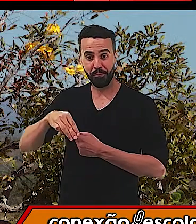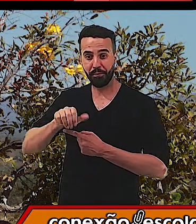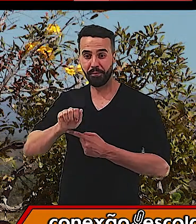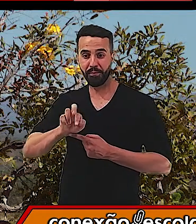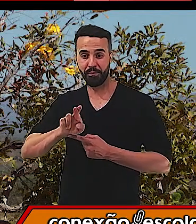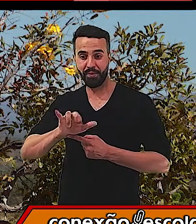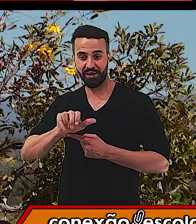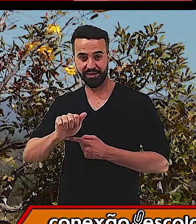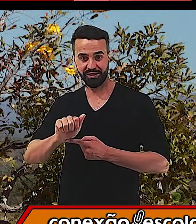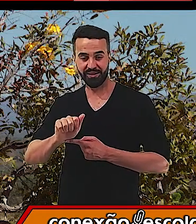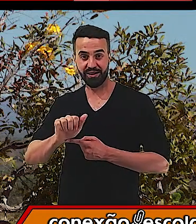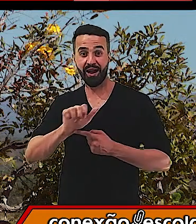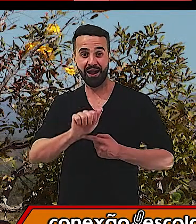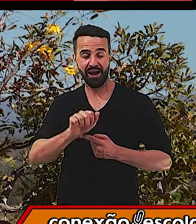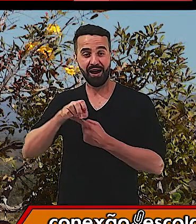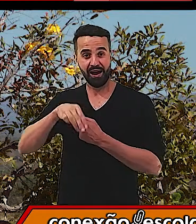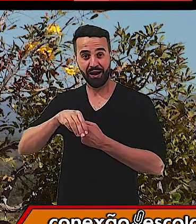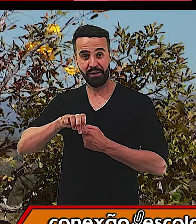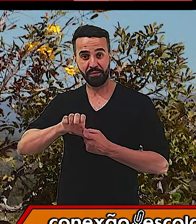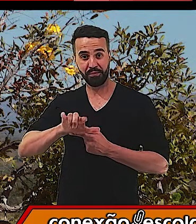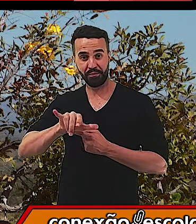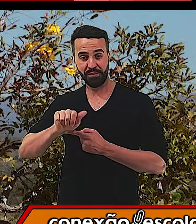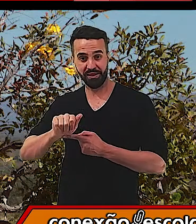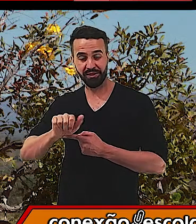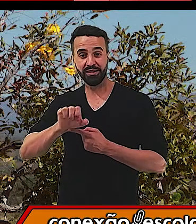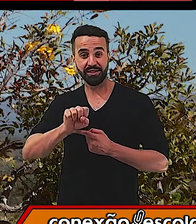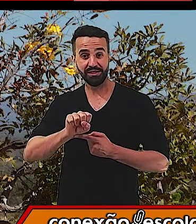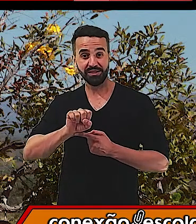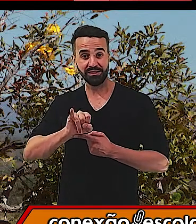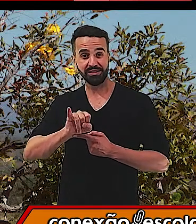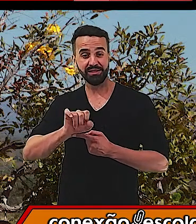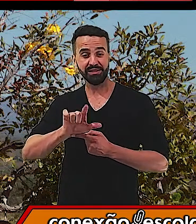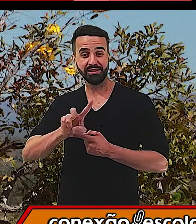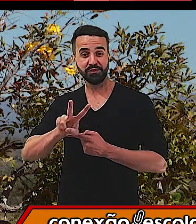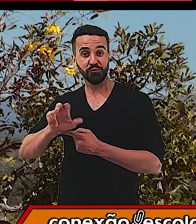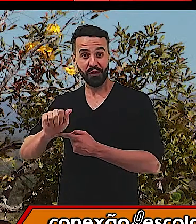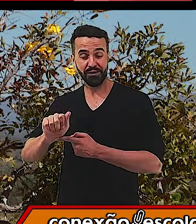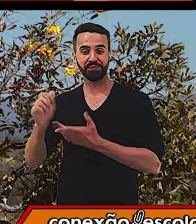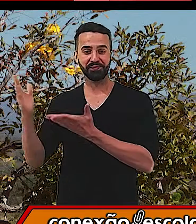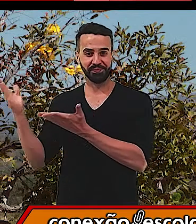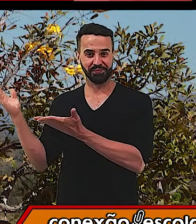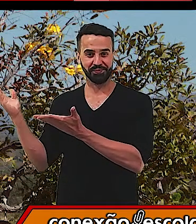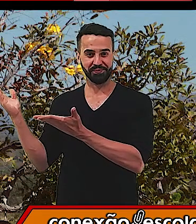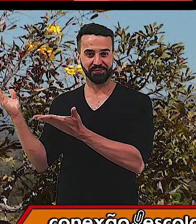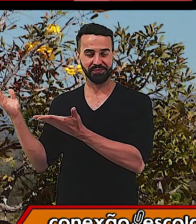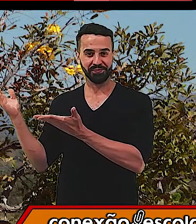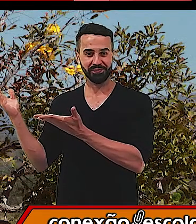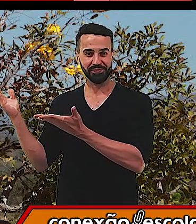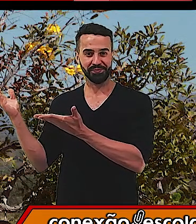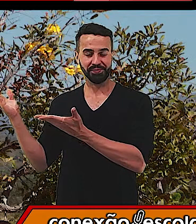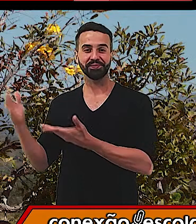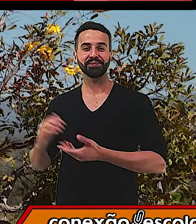Amélia Silva. Qual que o nome da vovó? Maria Amélia